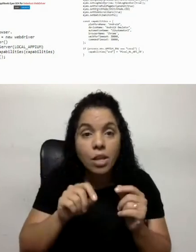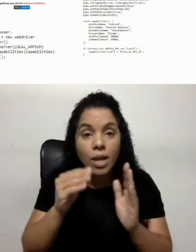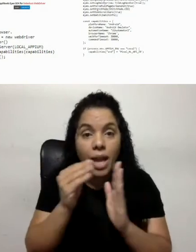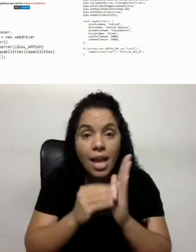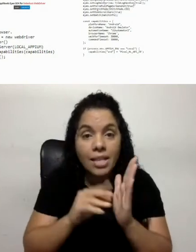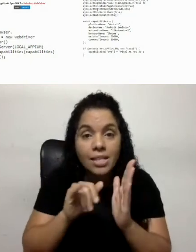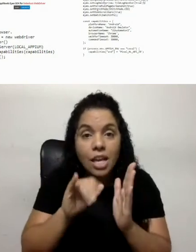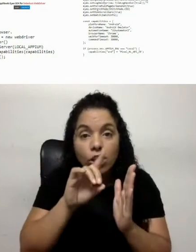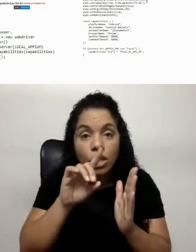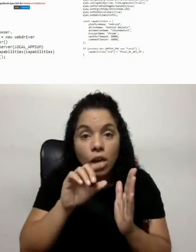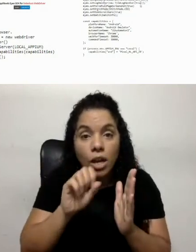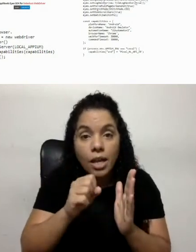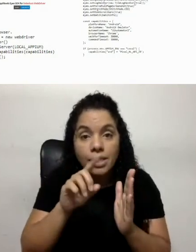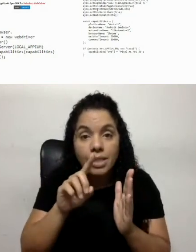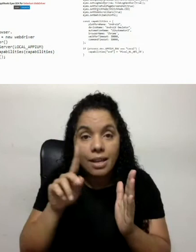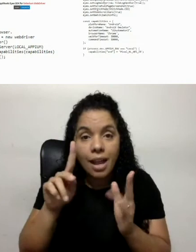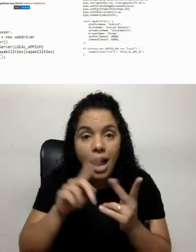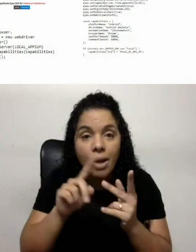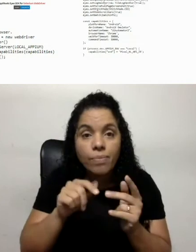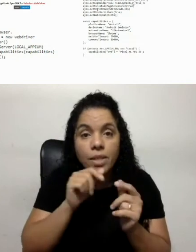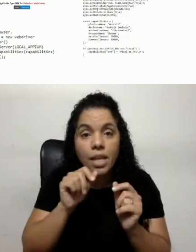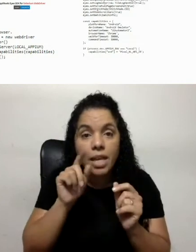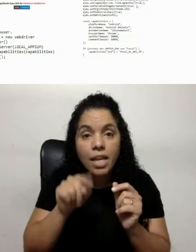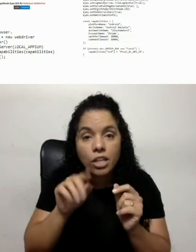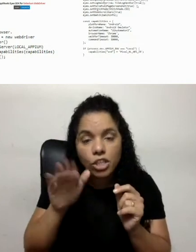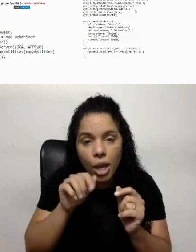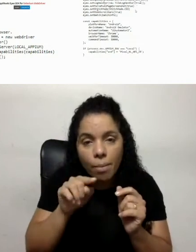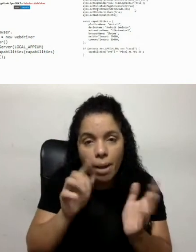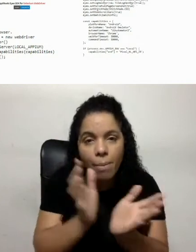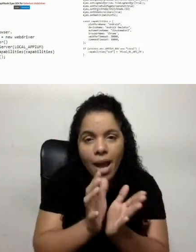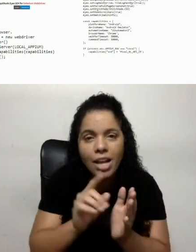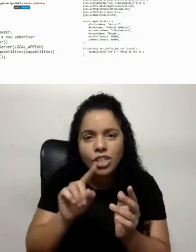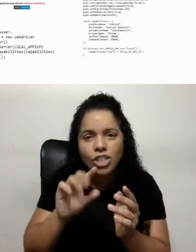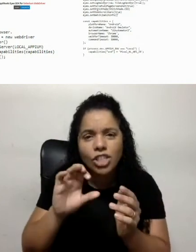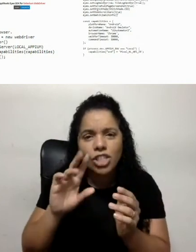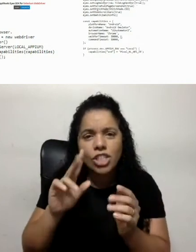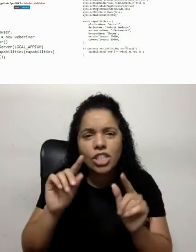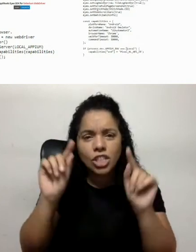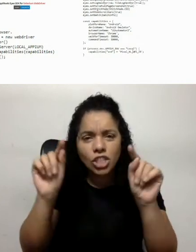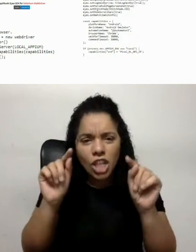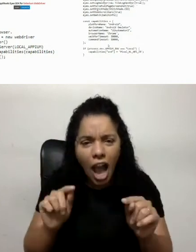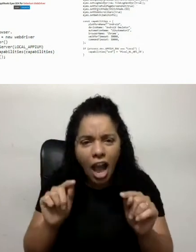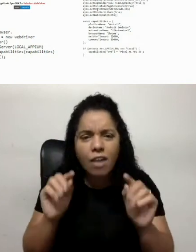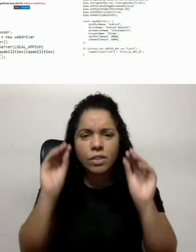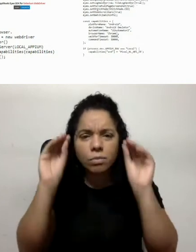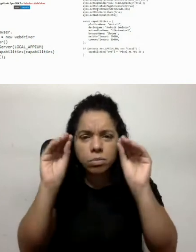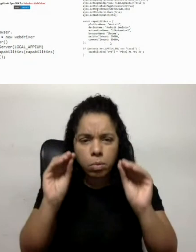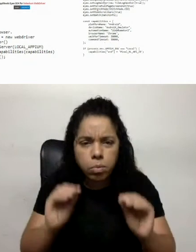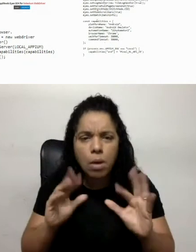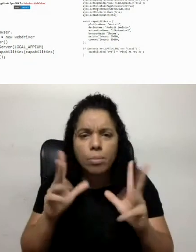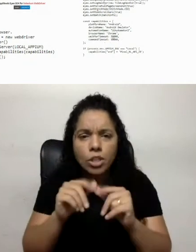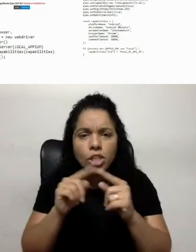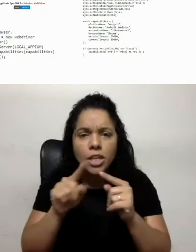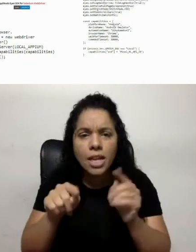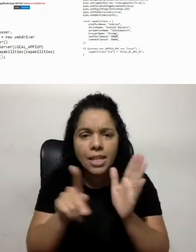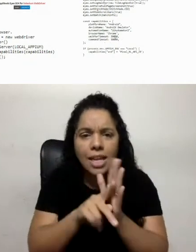crio meus objetos do app, um tudinho, chamo a parte da chave, chamo tudo bonitinho, crio os arquivos, e aqui é meu capability,